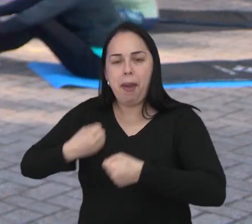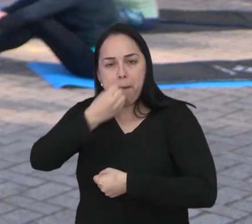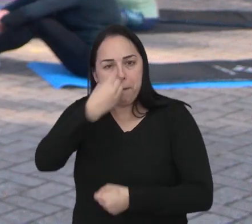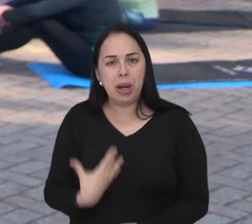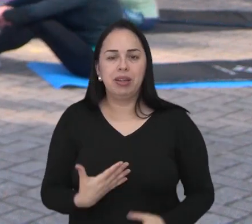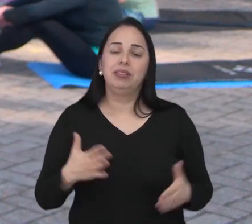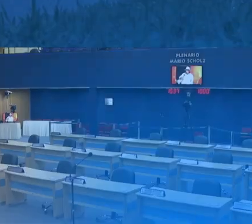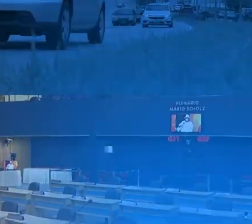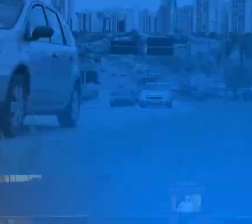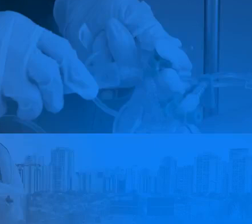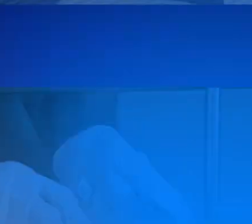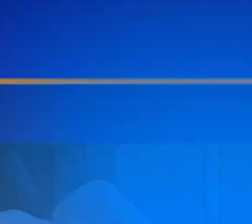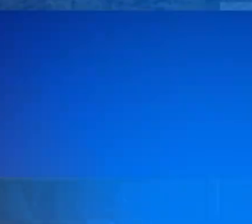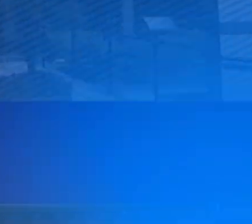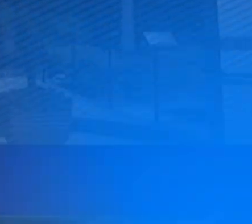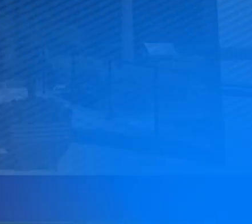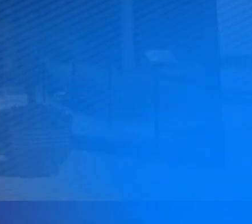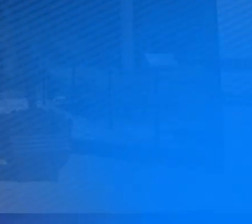meia-maratona dessa vez.